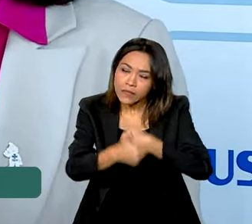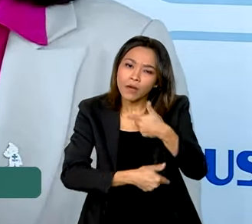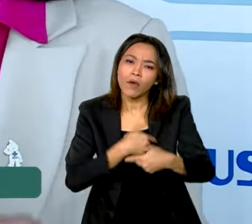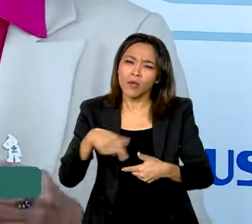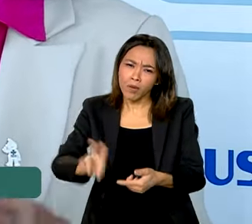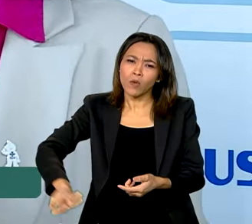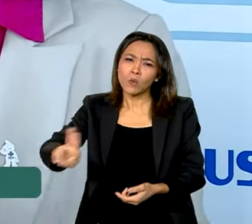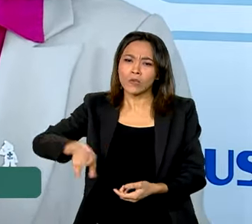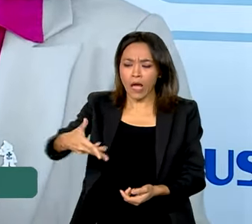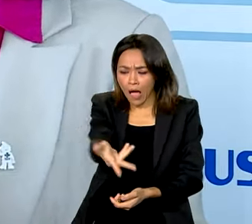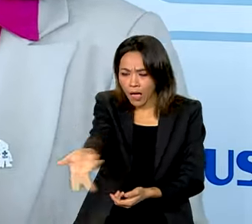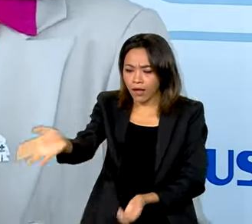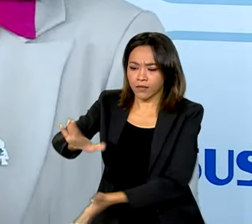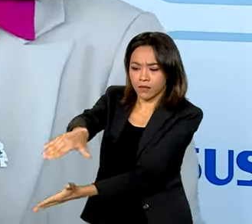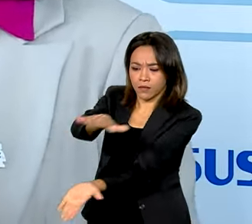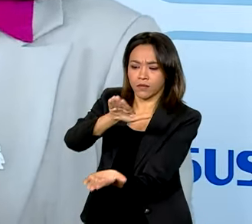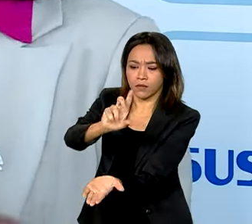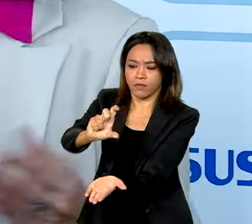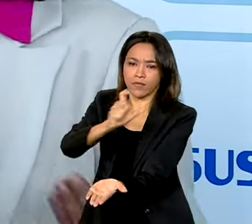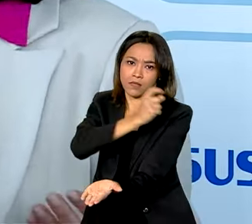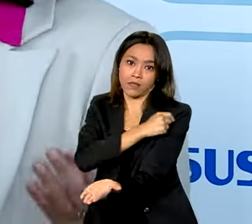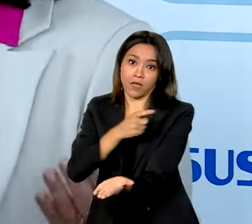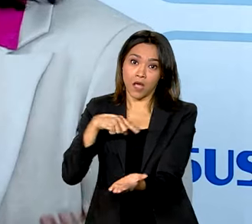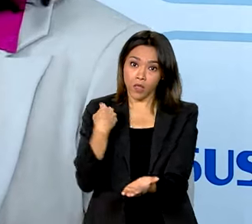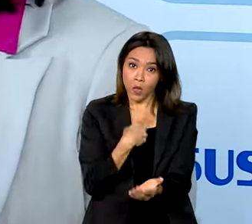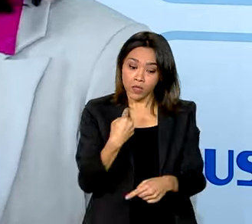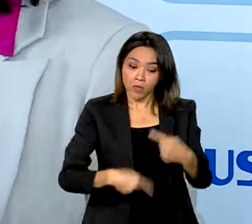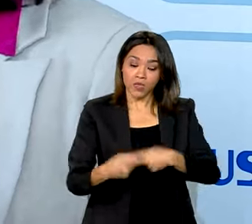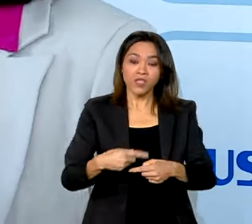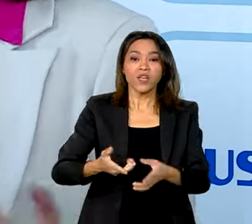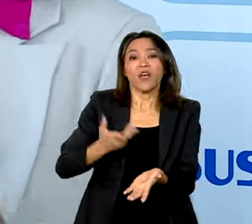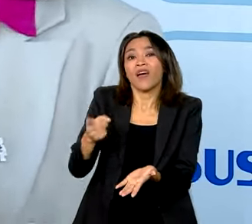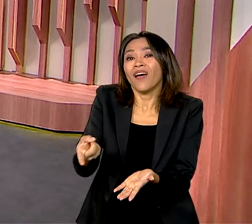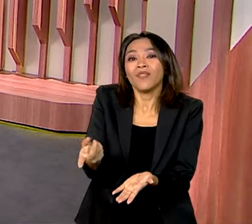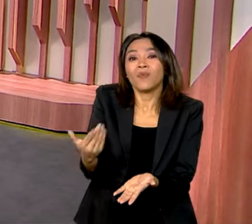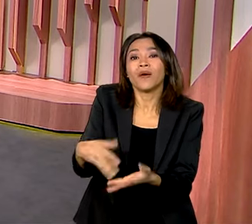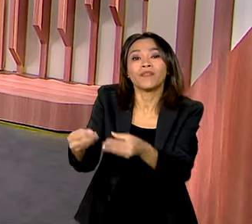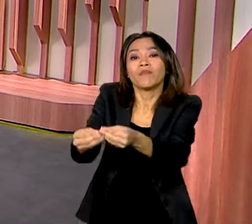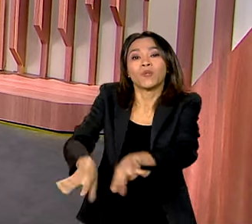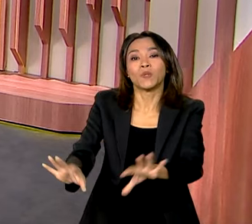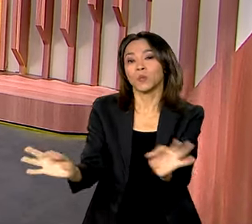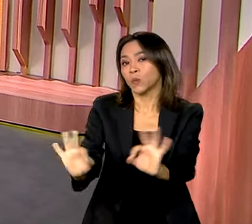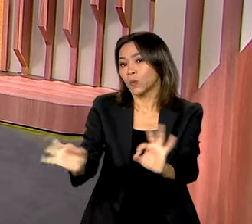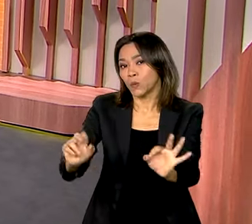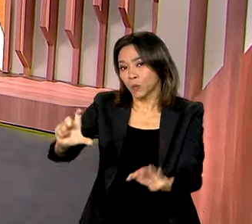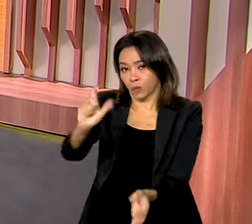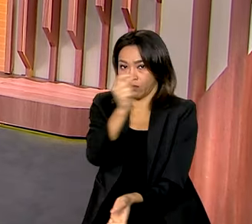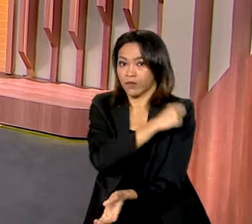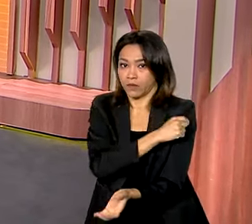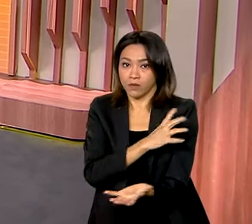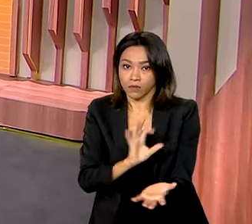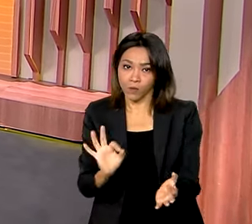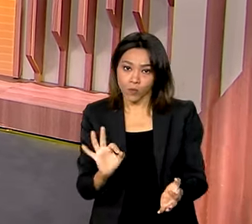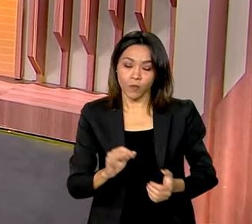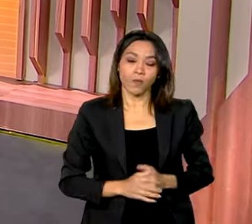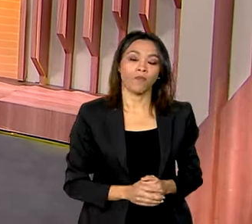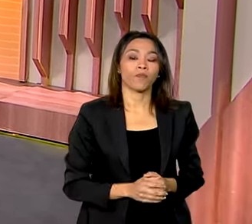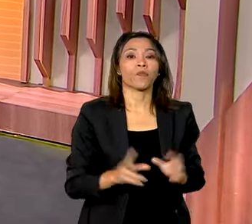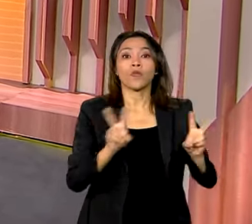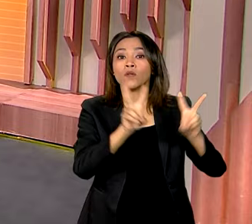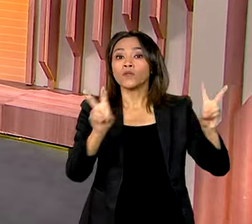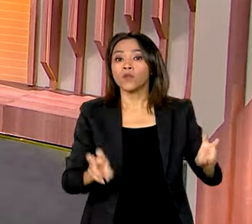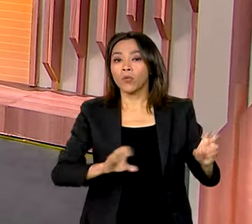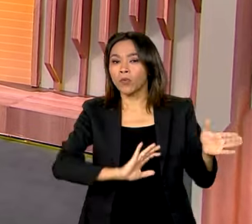vacinas. A nossa política é não permitir desperdício de doses. Vamos falar agora sobre produção